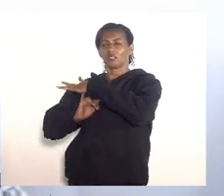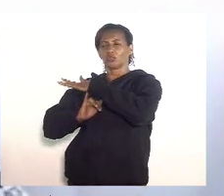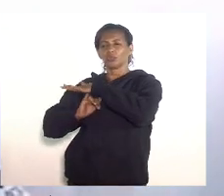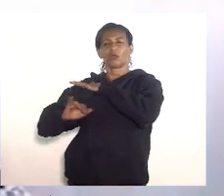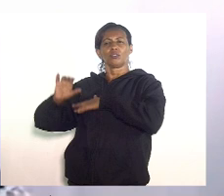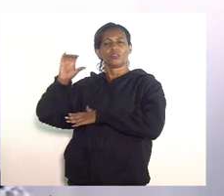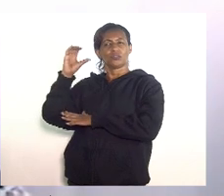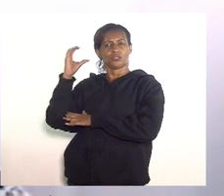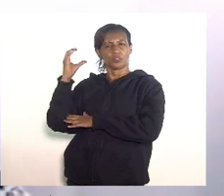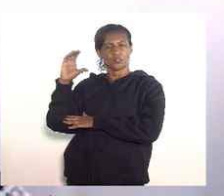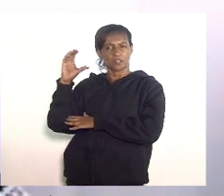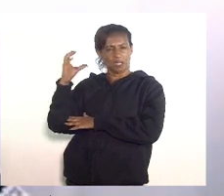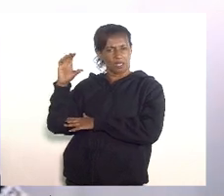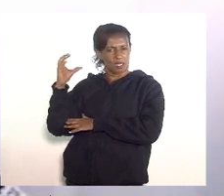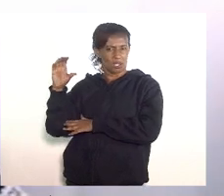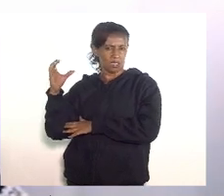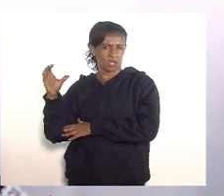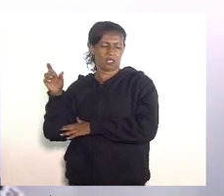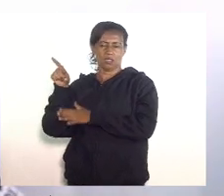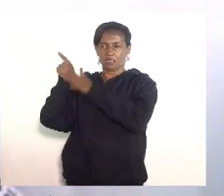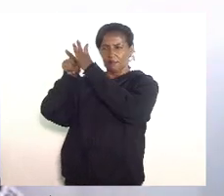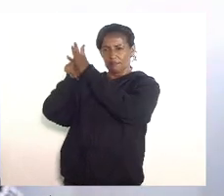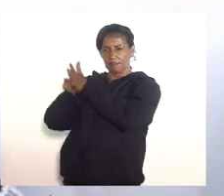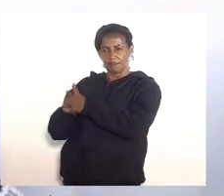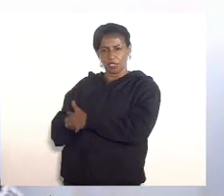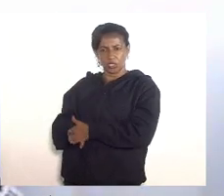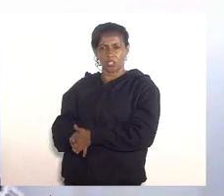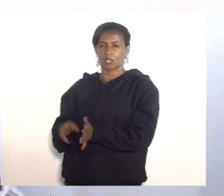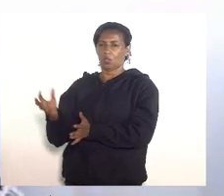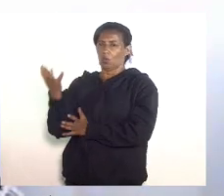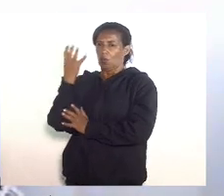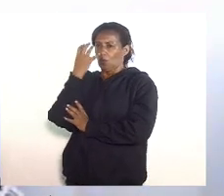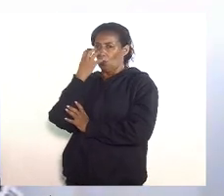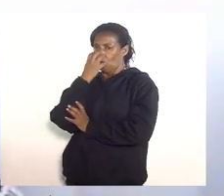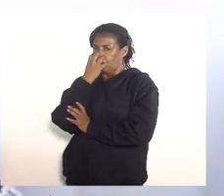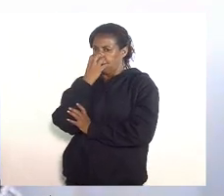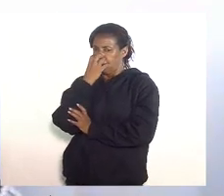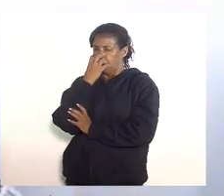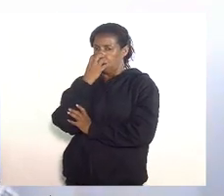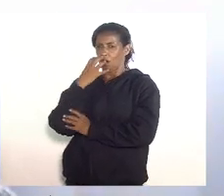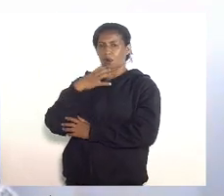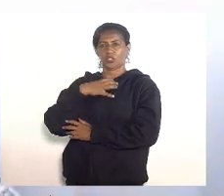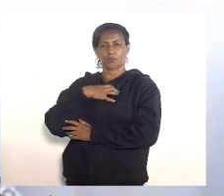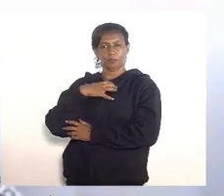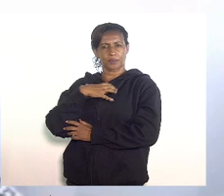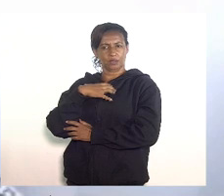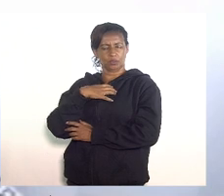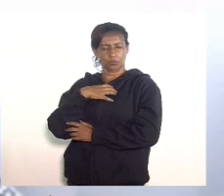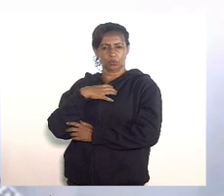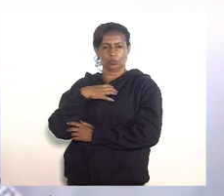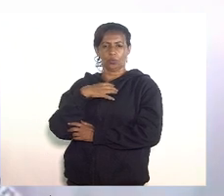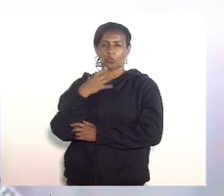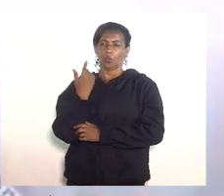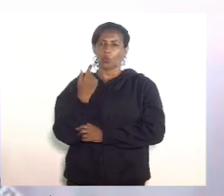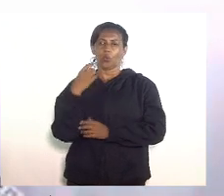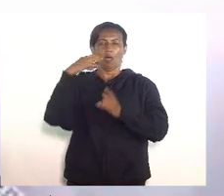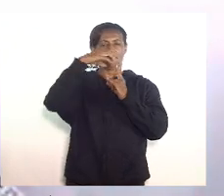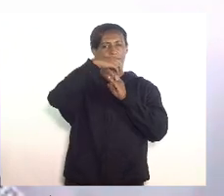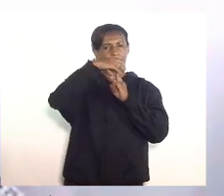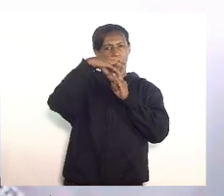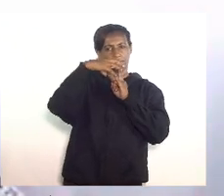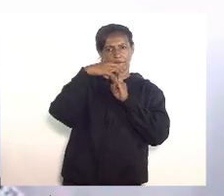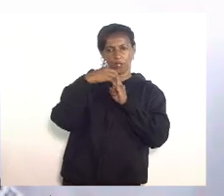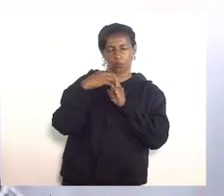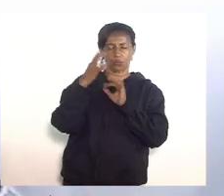pesquisa e ciência como foi no caso dos respiradores pulmonares da UFRJ o apoio a Fiocruz